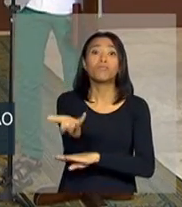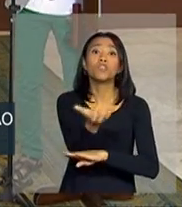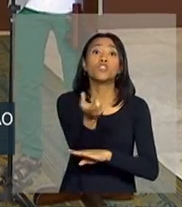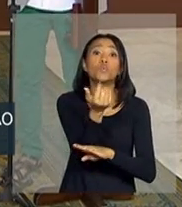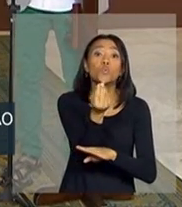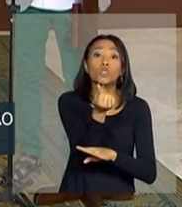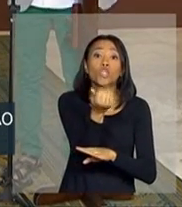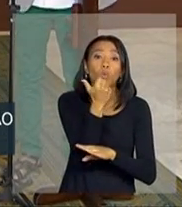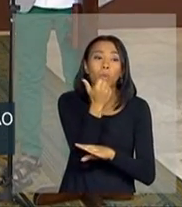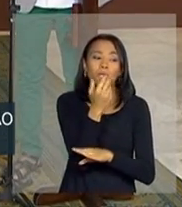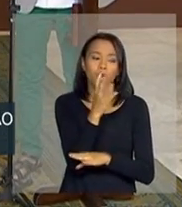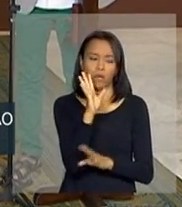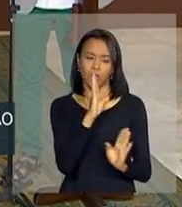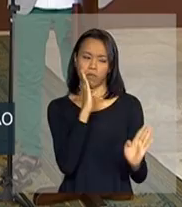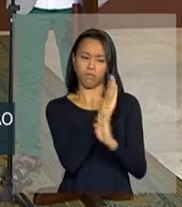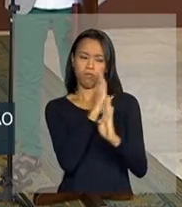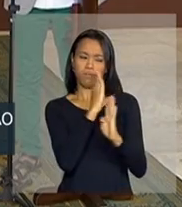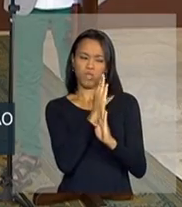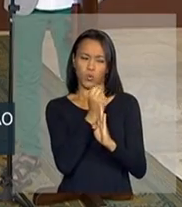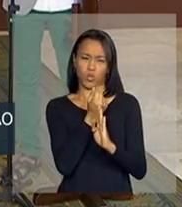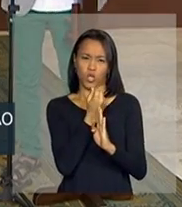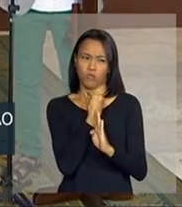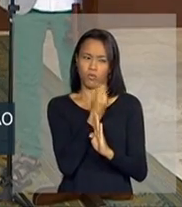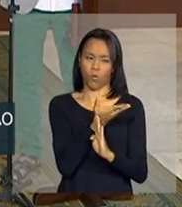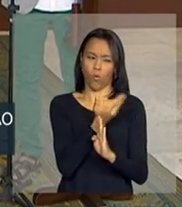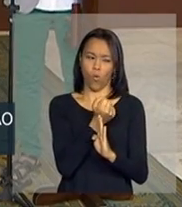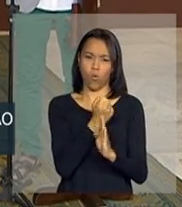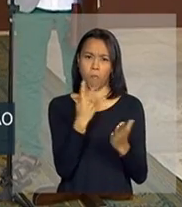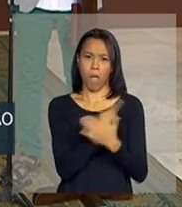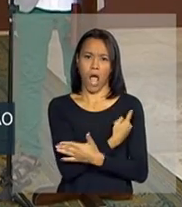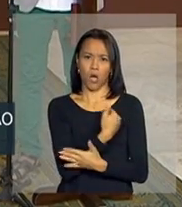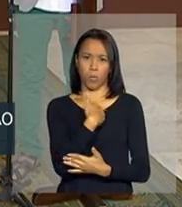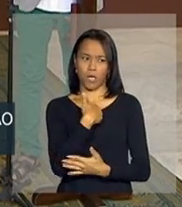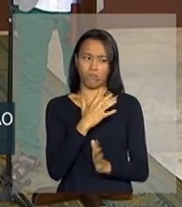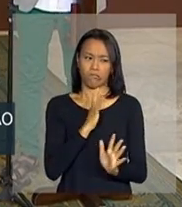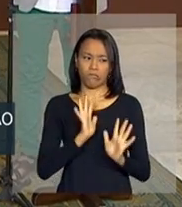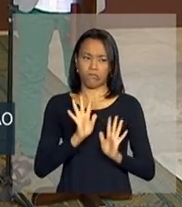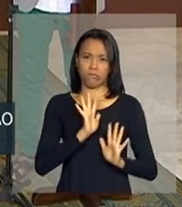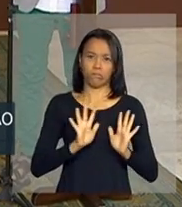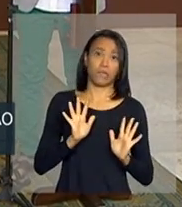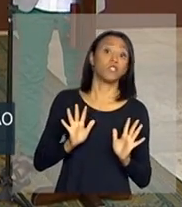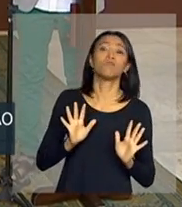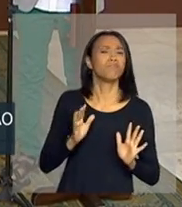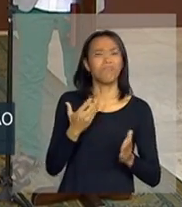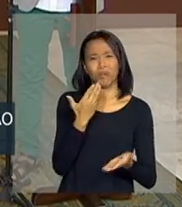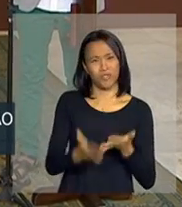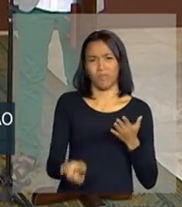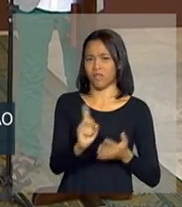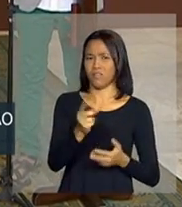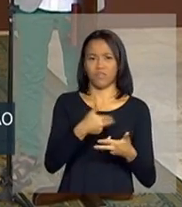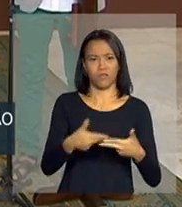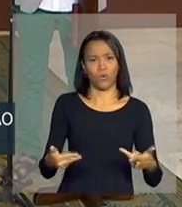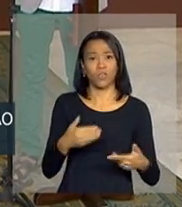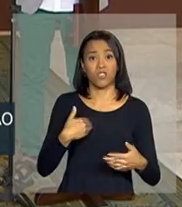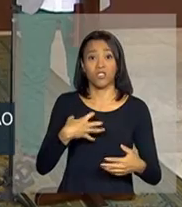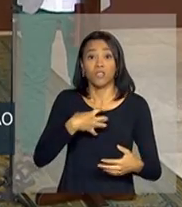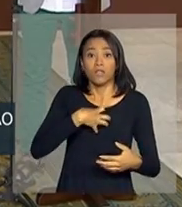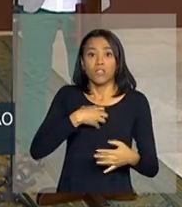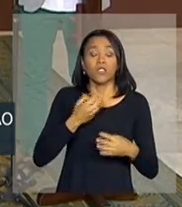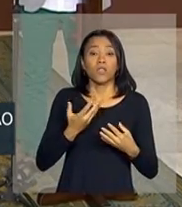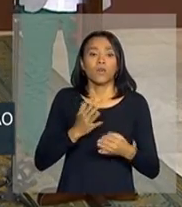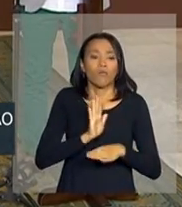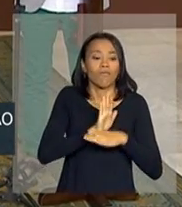às vezes fica em dúvida, parece que tem medo, de que vá acontecer problemas maiores. A gente não pode perder a humanidade, nem perder a